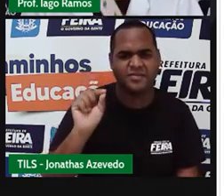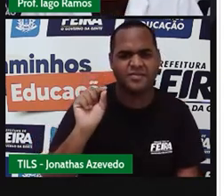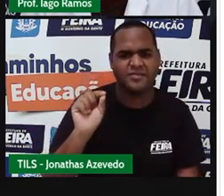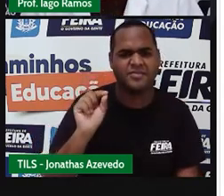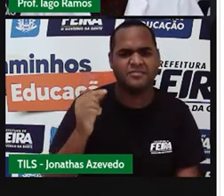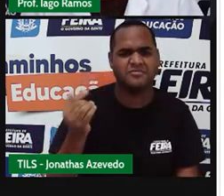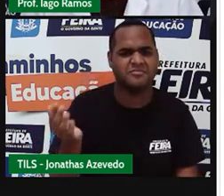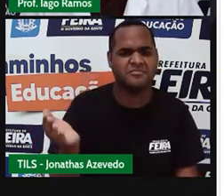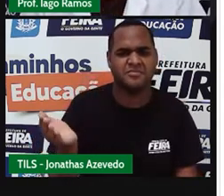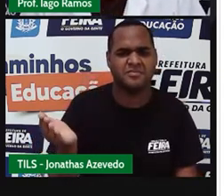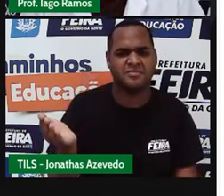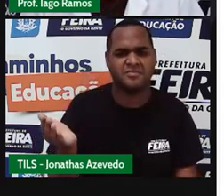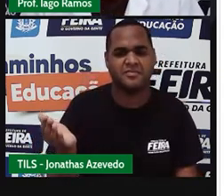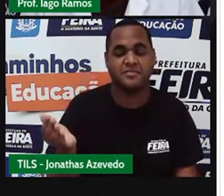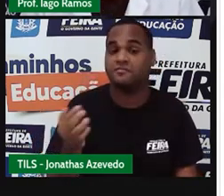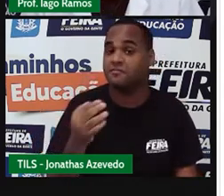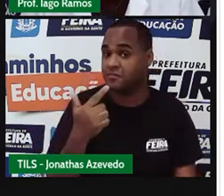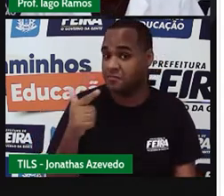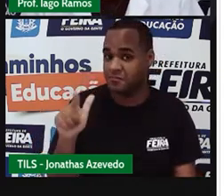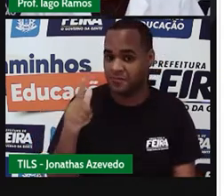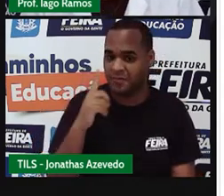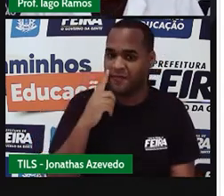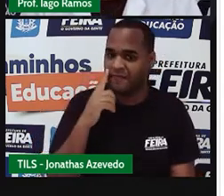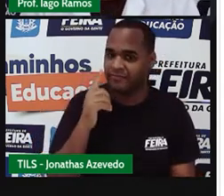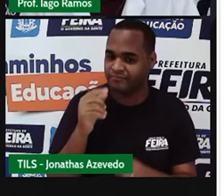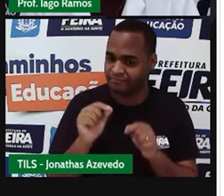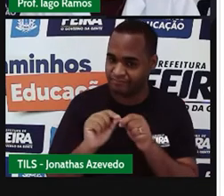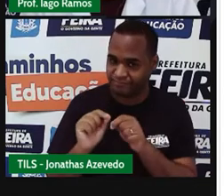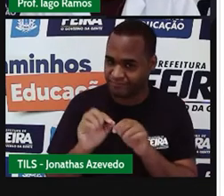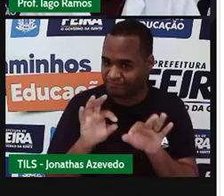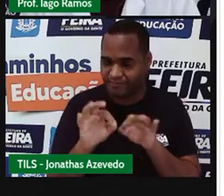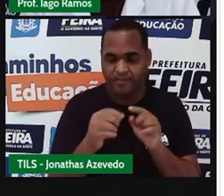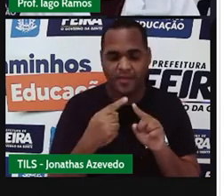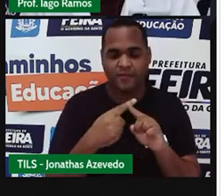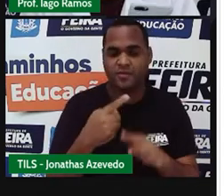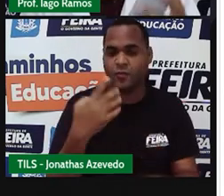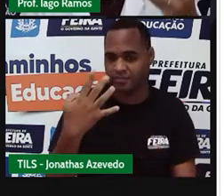Hum... Tá, vamos continuar fazendo, vezes 4,